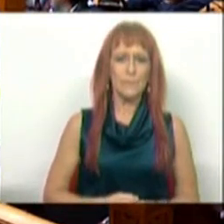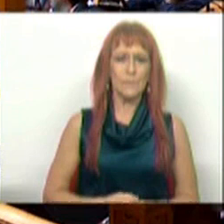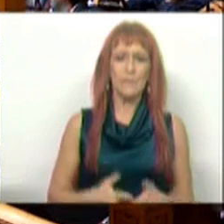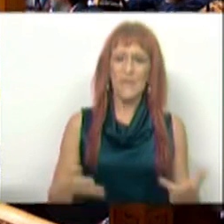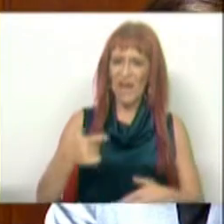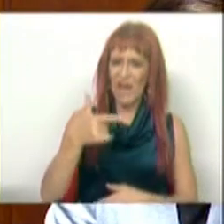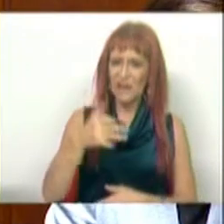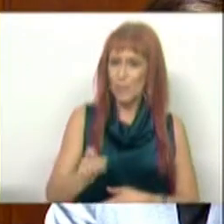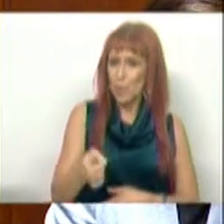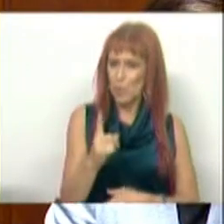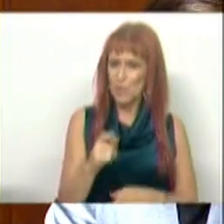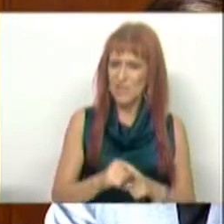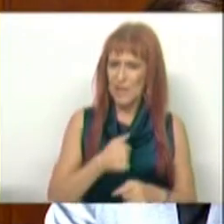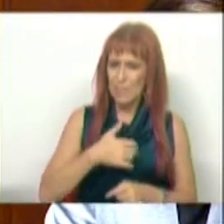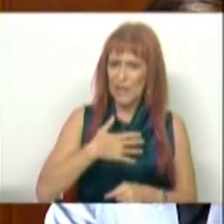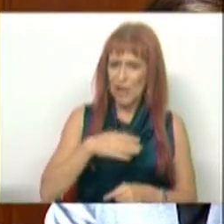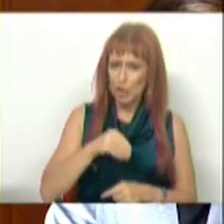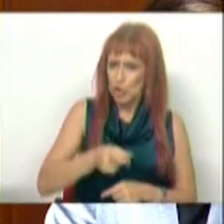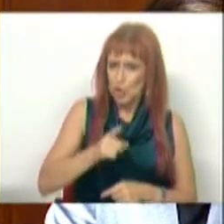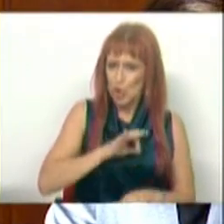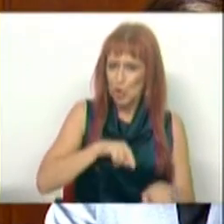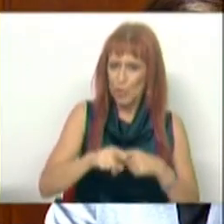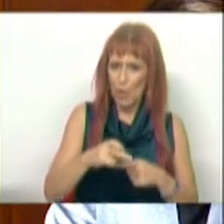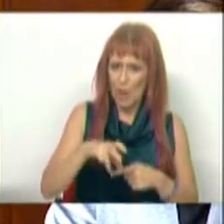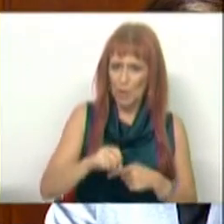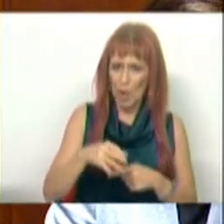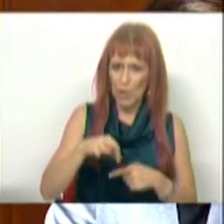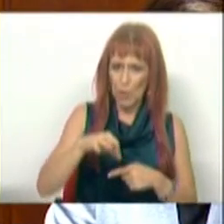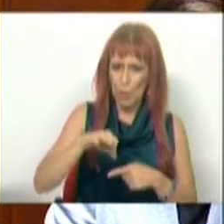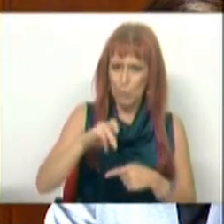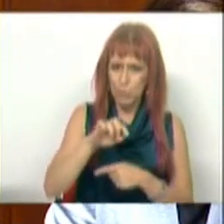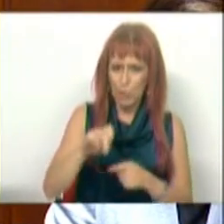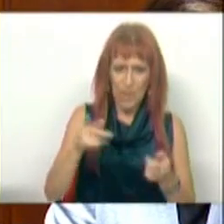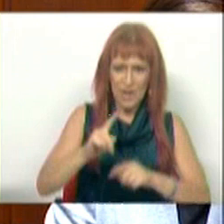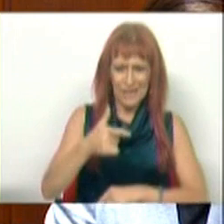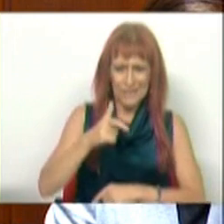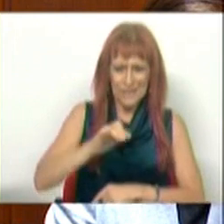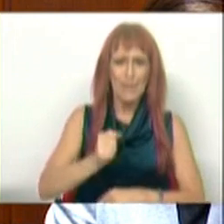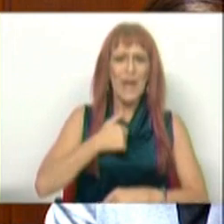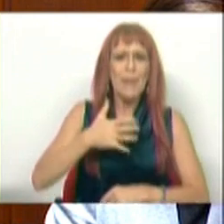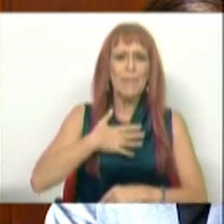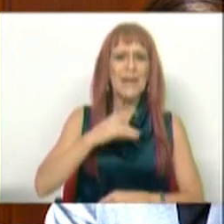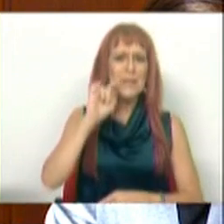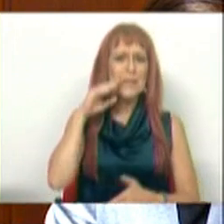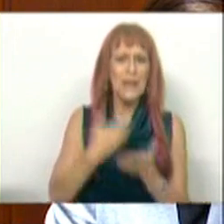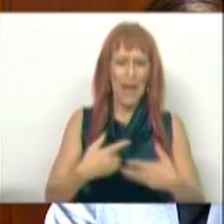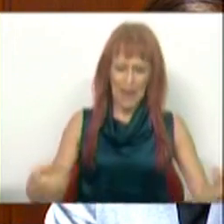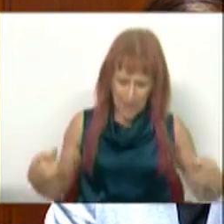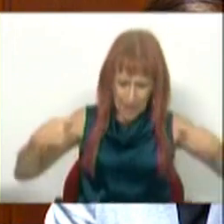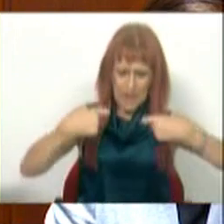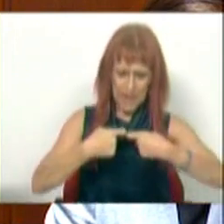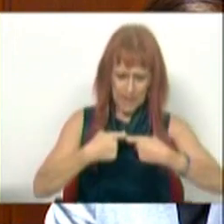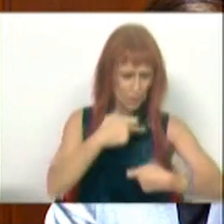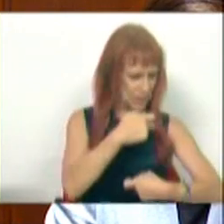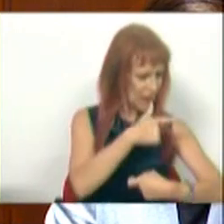A TAP não é uma empresa regional, Sr. Deputado António Proa. A TAP é uma empresa que garante a ligação